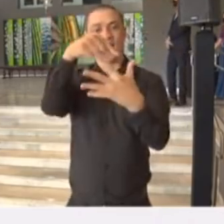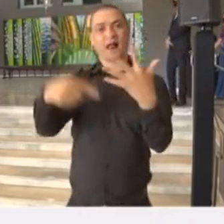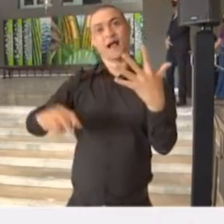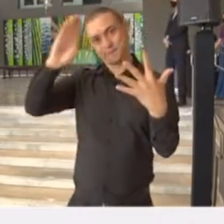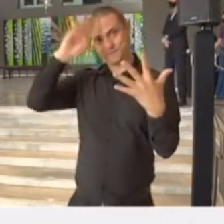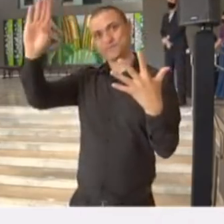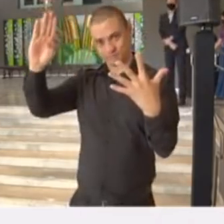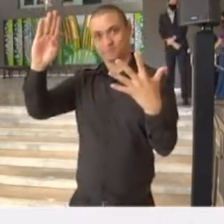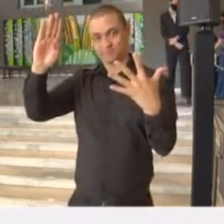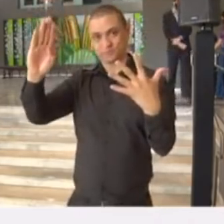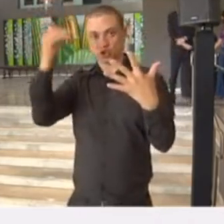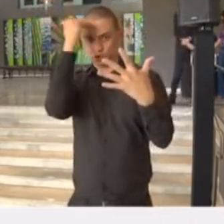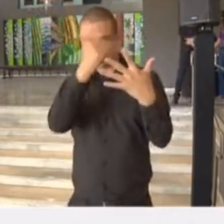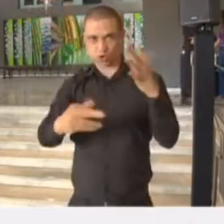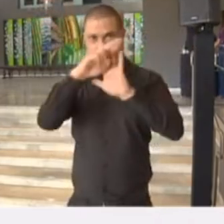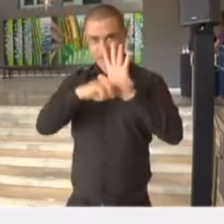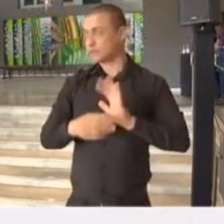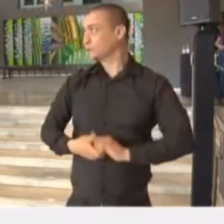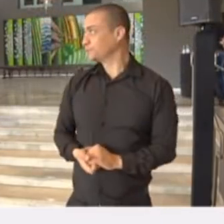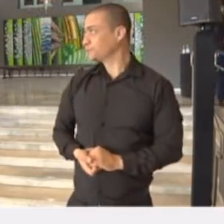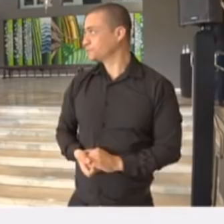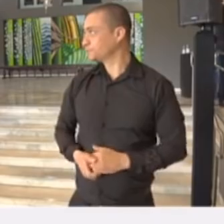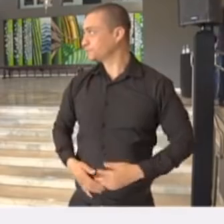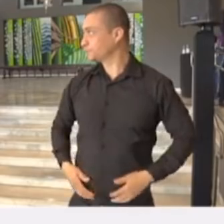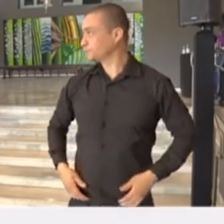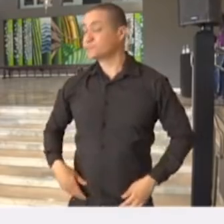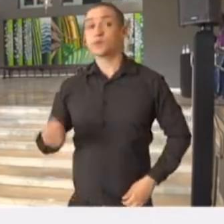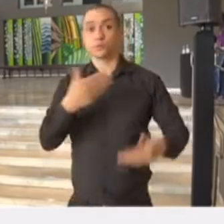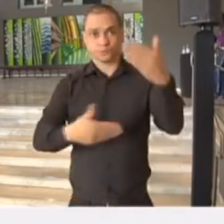fundamentais de funcionamento. Pode passar.